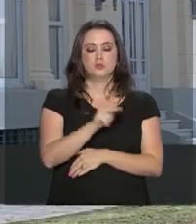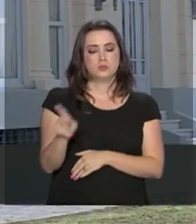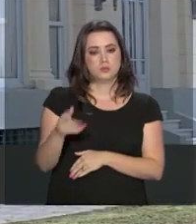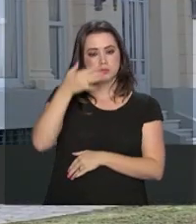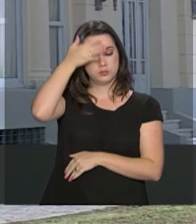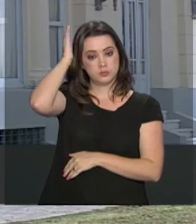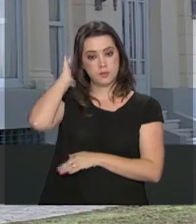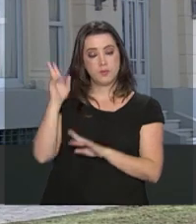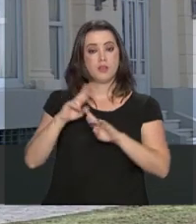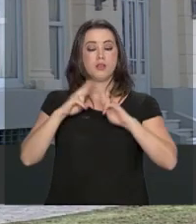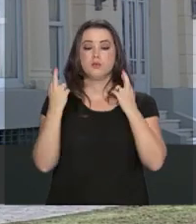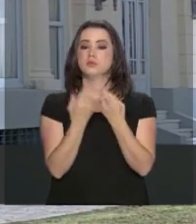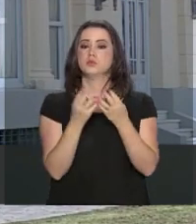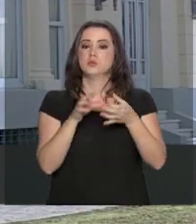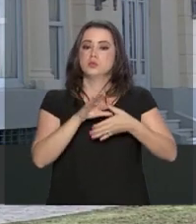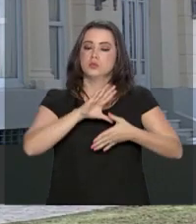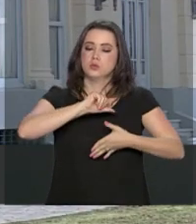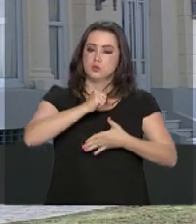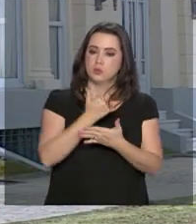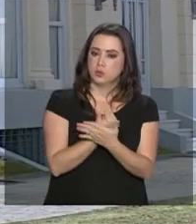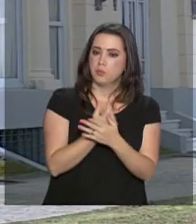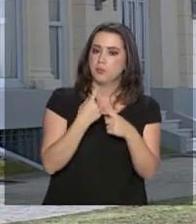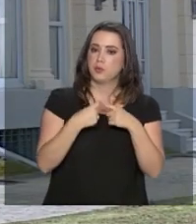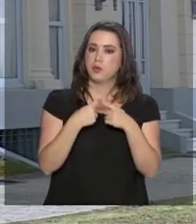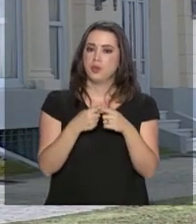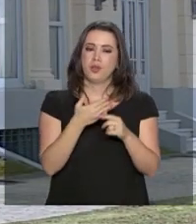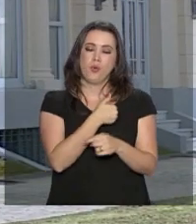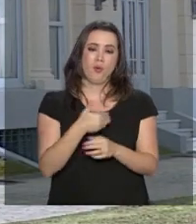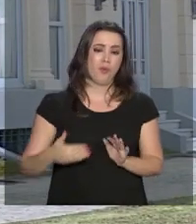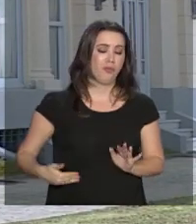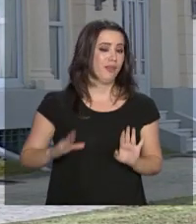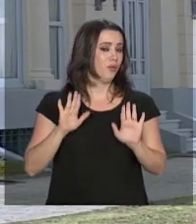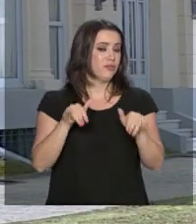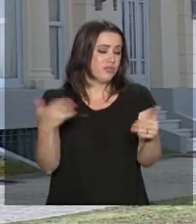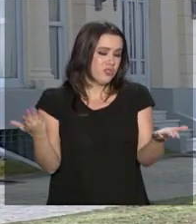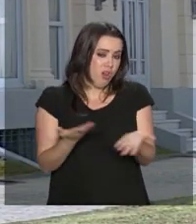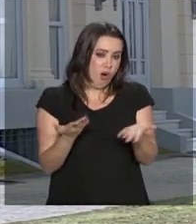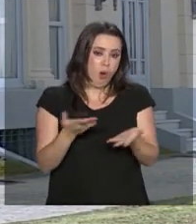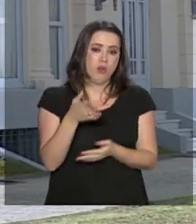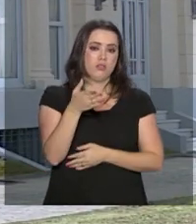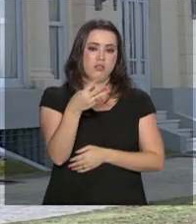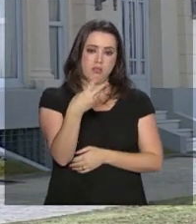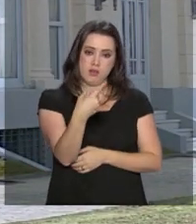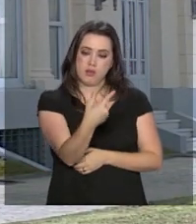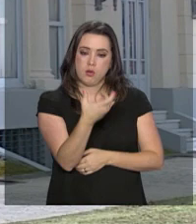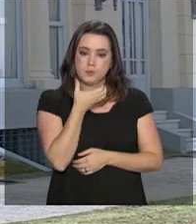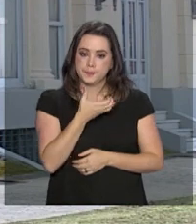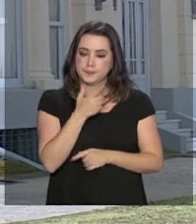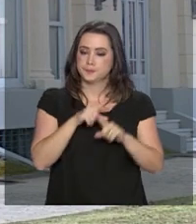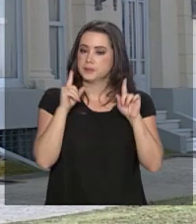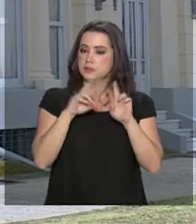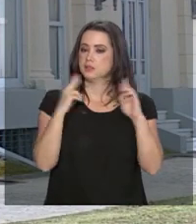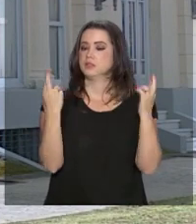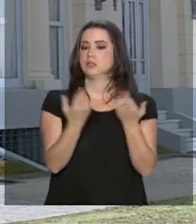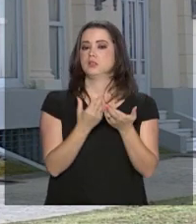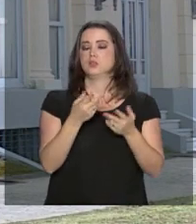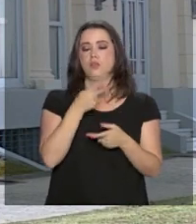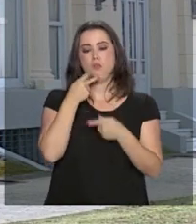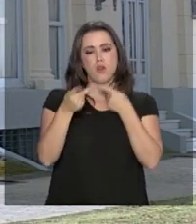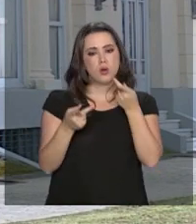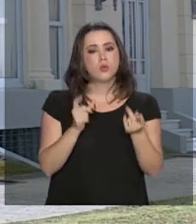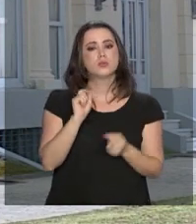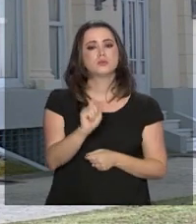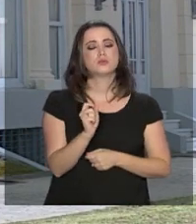em reuniões do Mercosul, já que o governo dele se encerra no dia 31 de dezembro. Durante a reunião de cúpula no discurso,